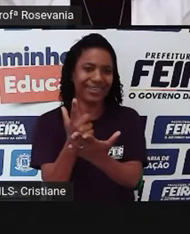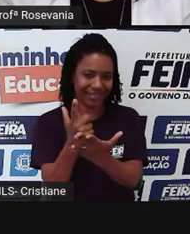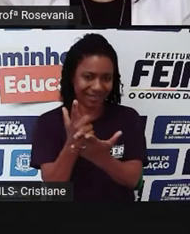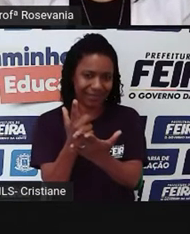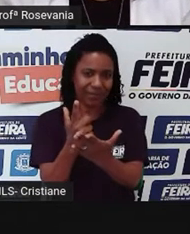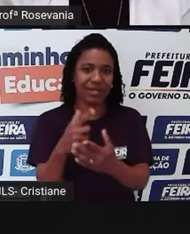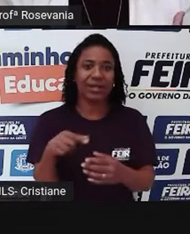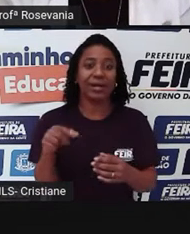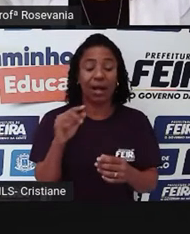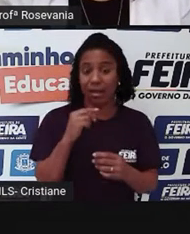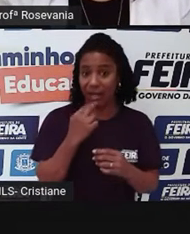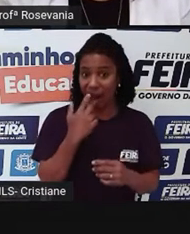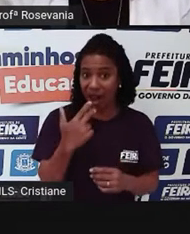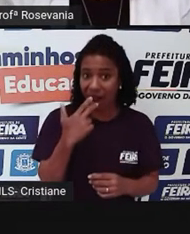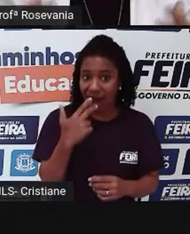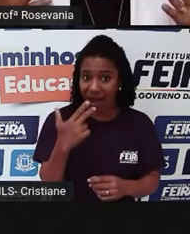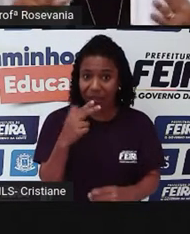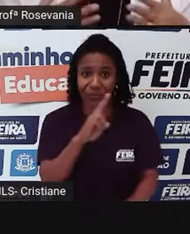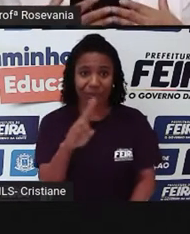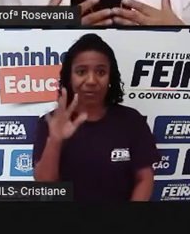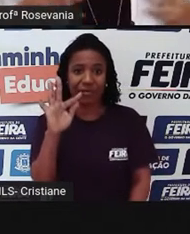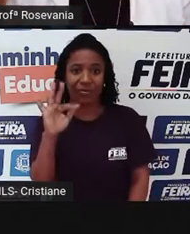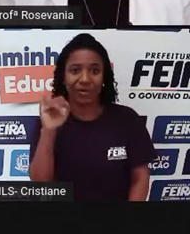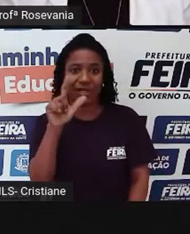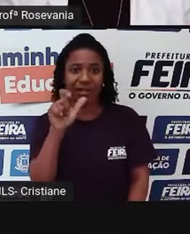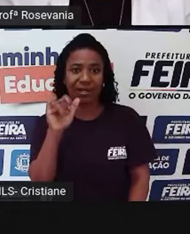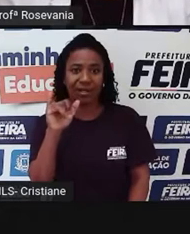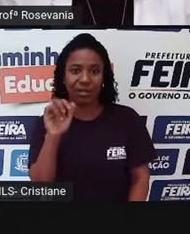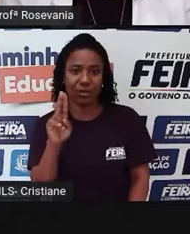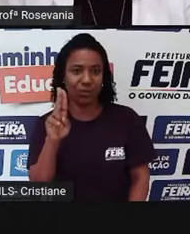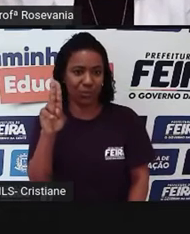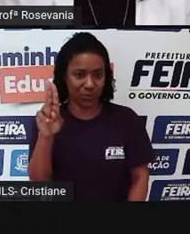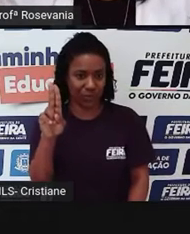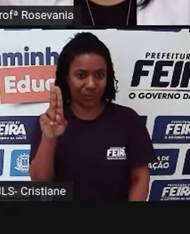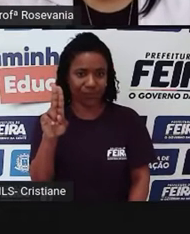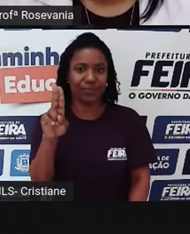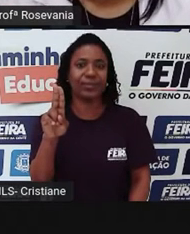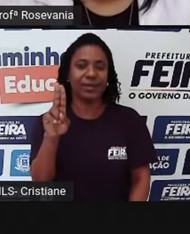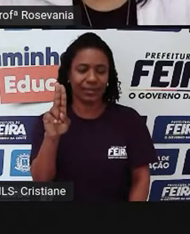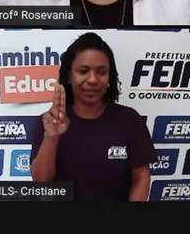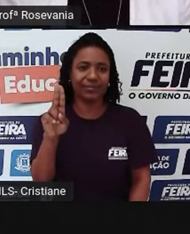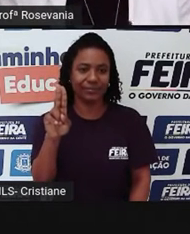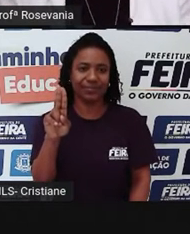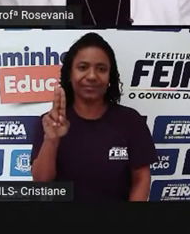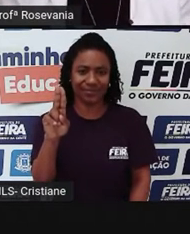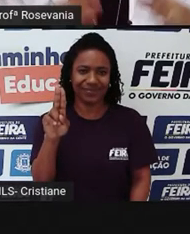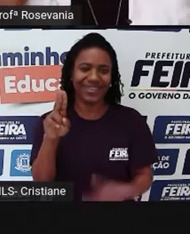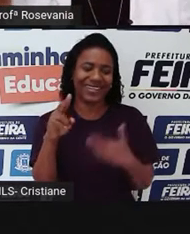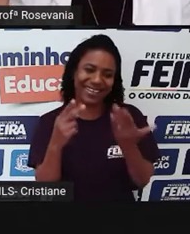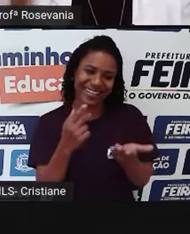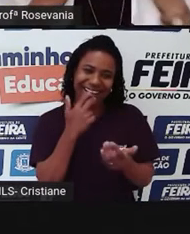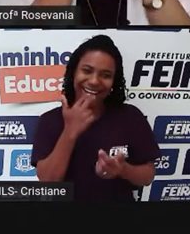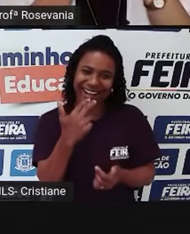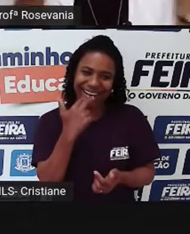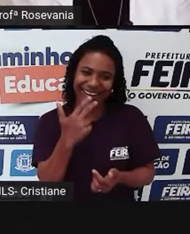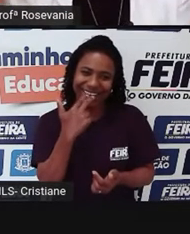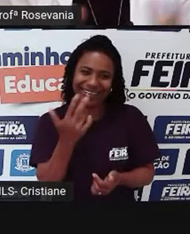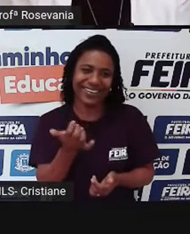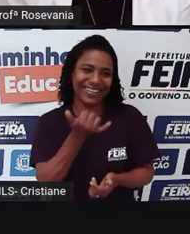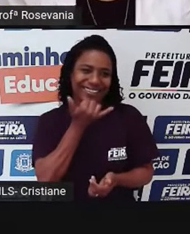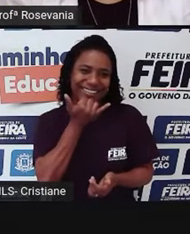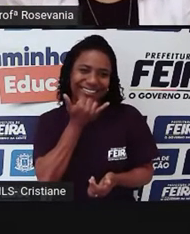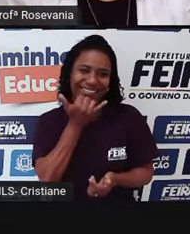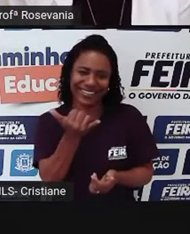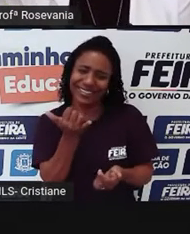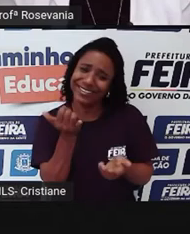filio, eclesiae. Espero que o latim, né, para quem entende o latim, esteja perfeito, mas se não tiver, um